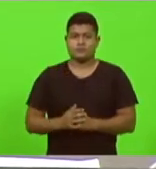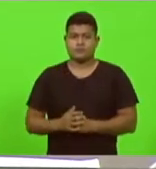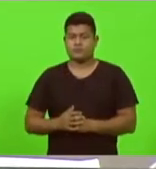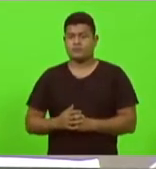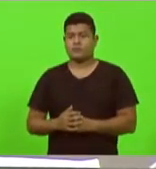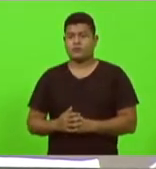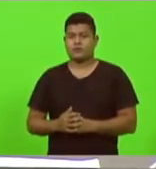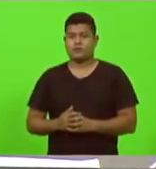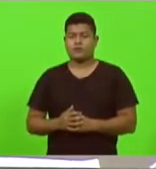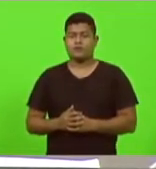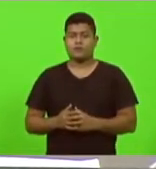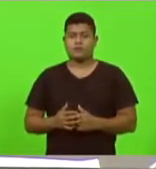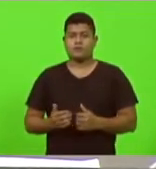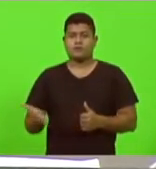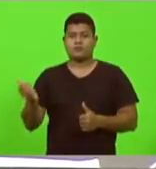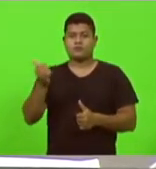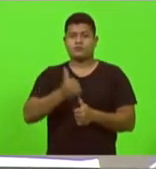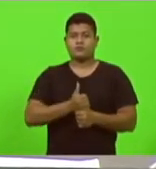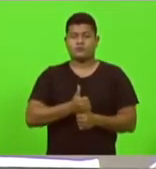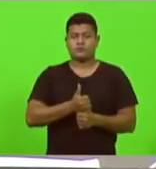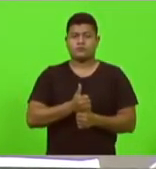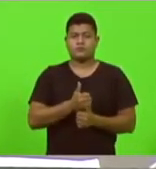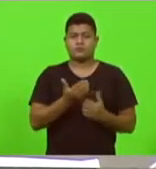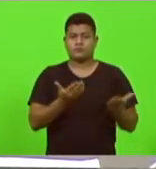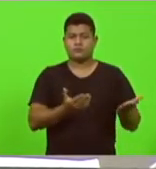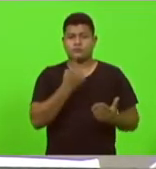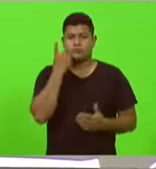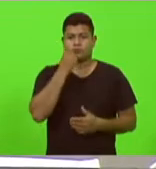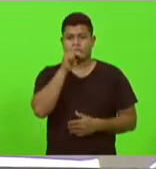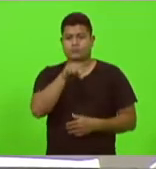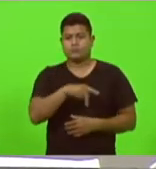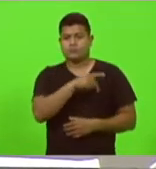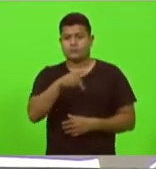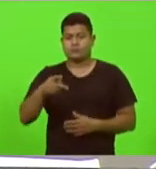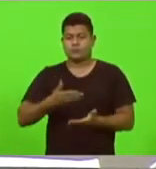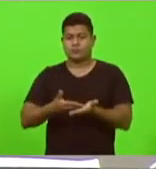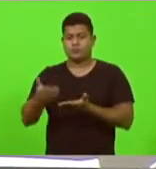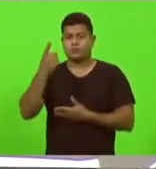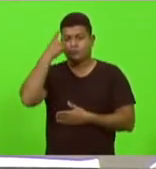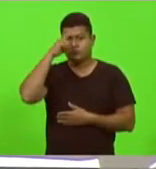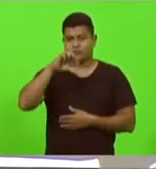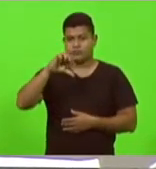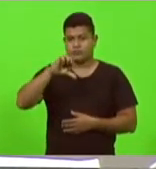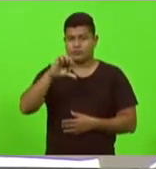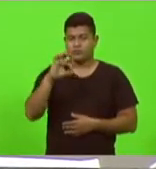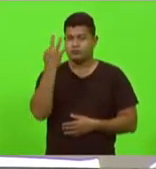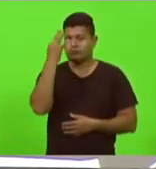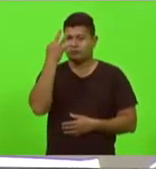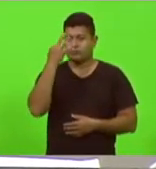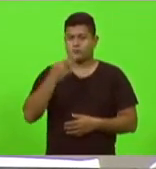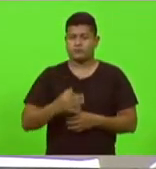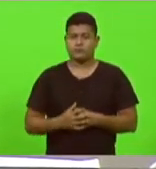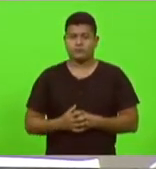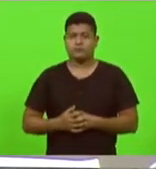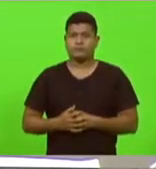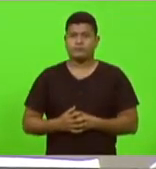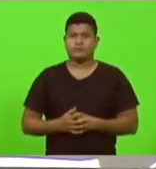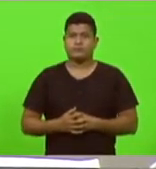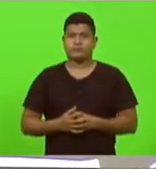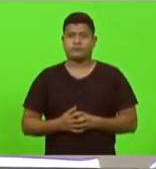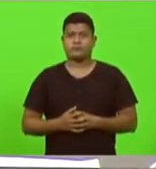ocupar a cadeira de deputado neste poder, a partir do dia 9 de fevereiro do quarentena, por